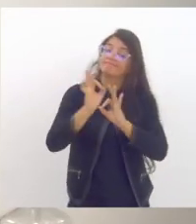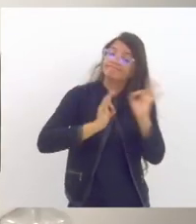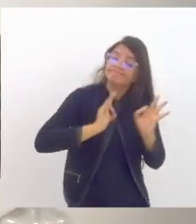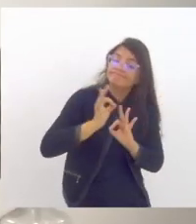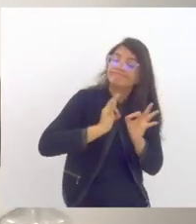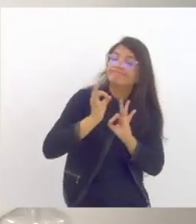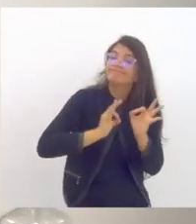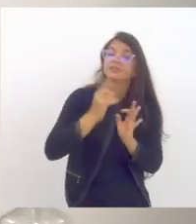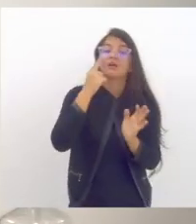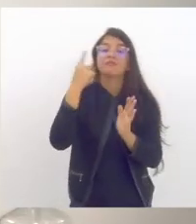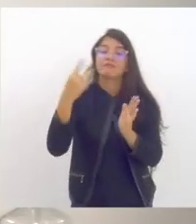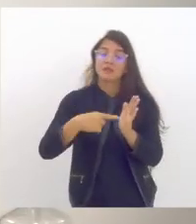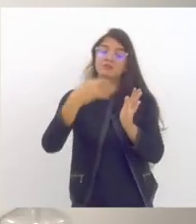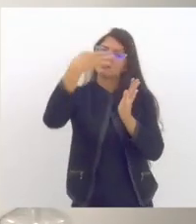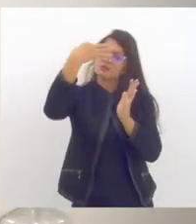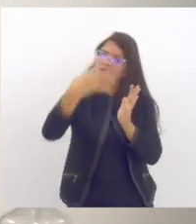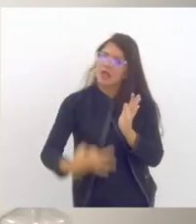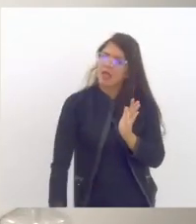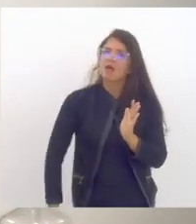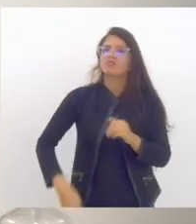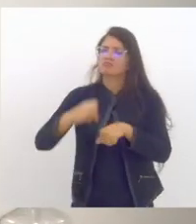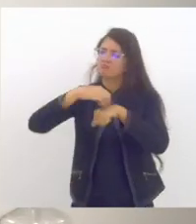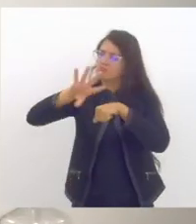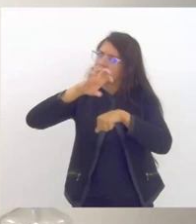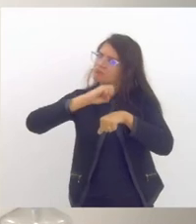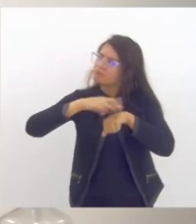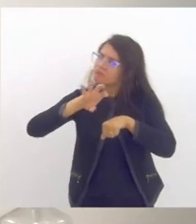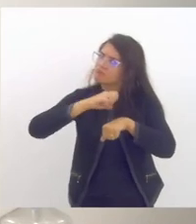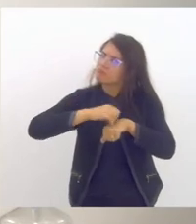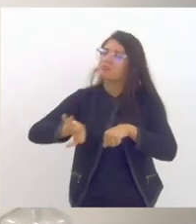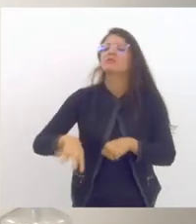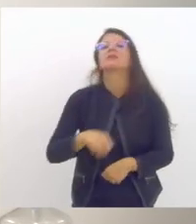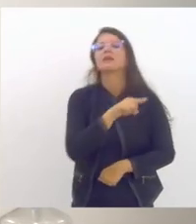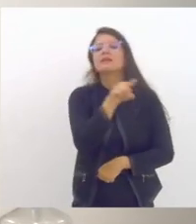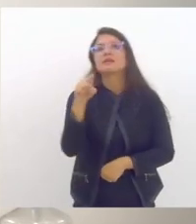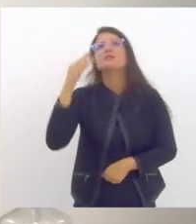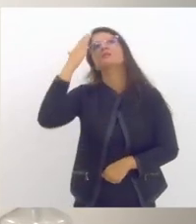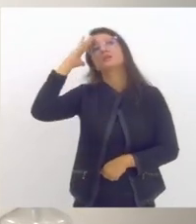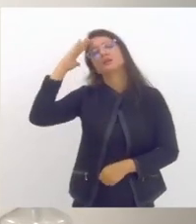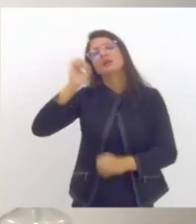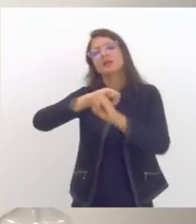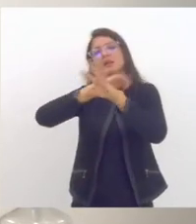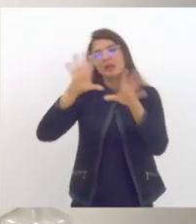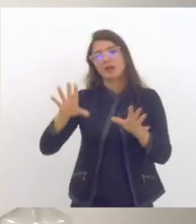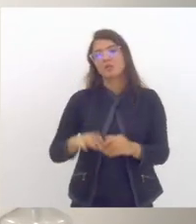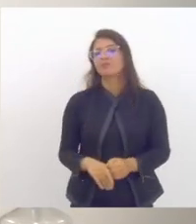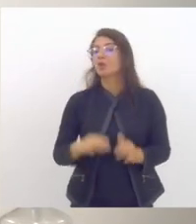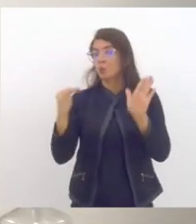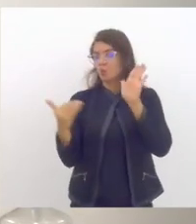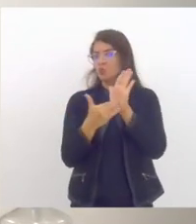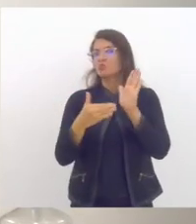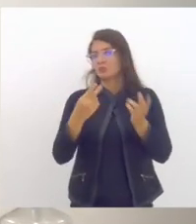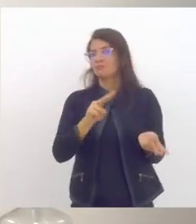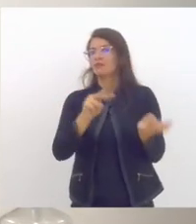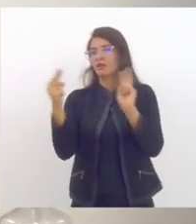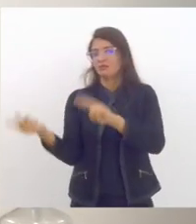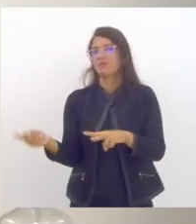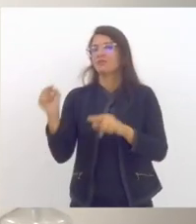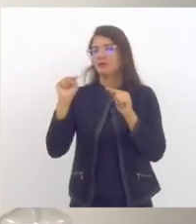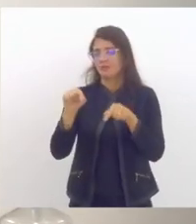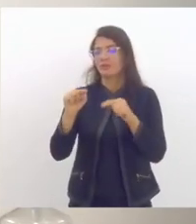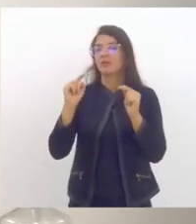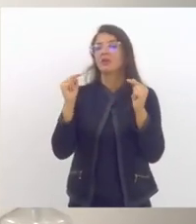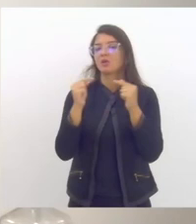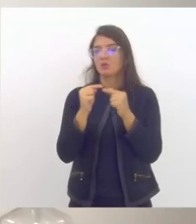para que isso chegue às escolas de uma forma de uma orientação então nosso último encaminhamento vai nesse sentido de que